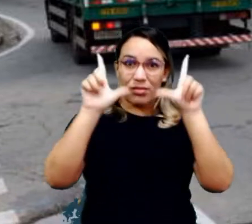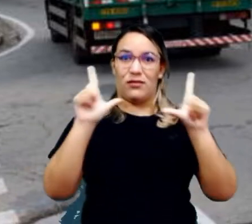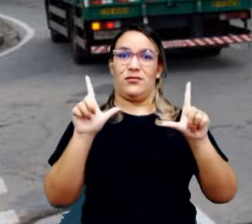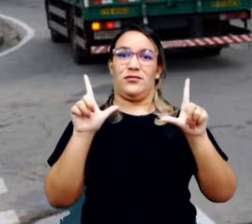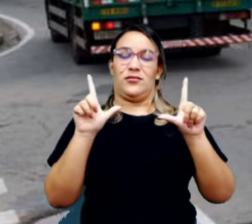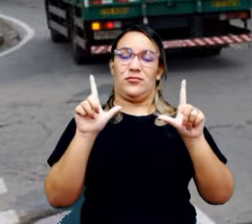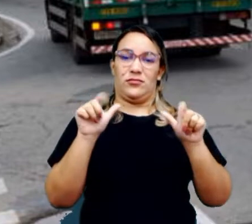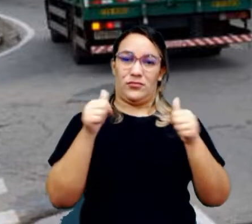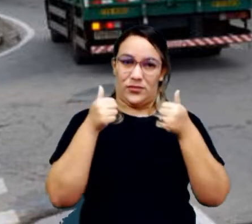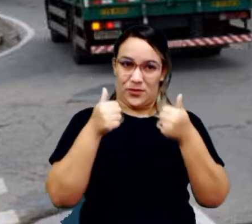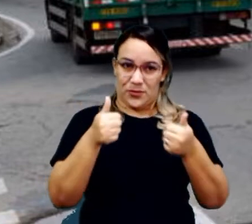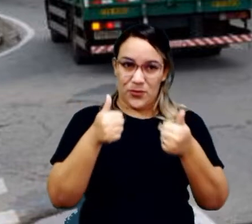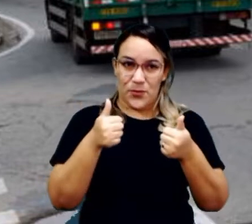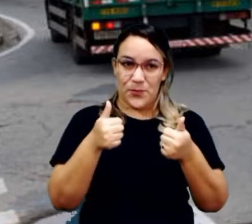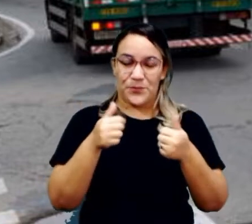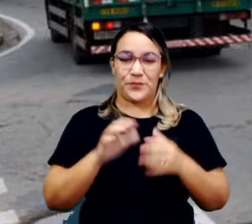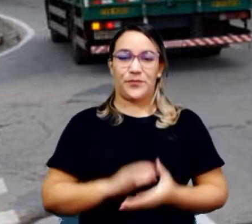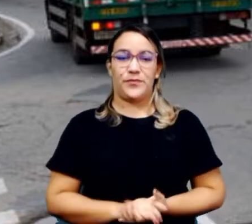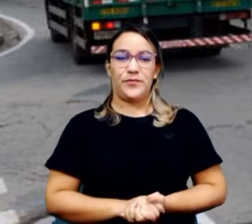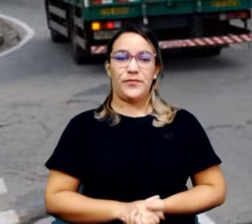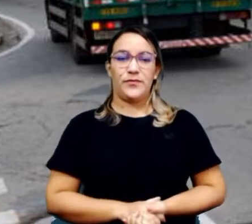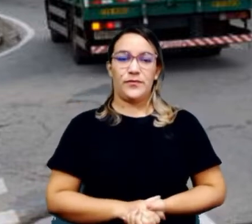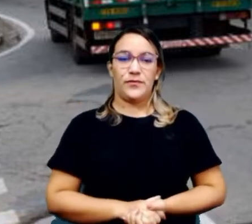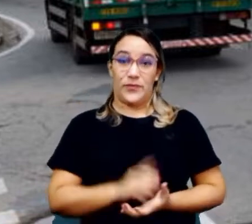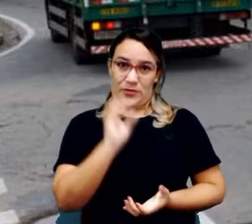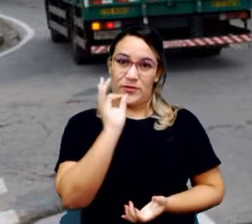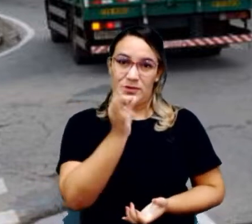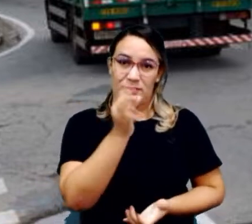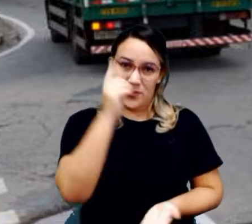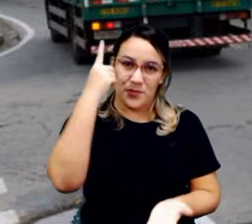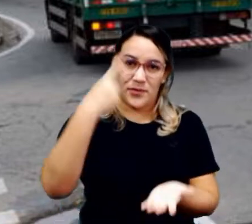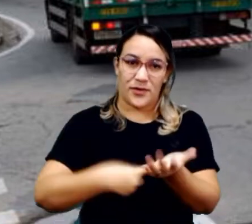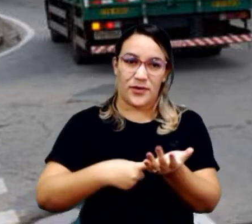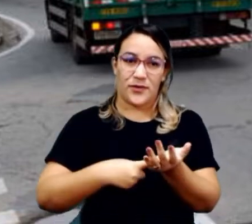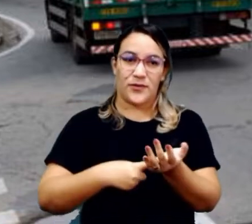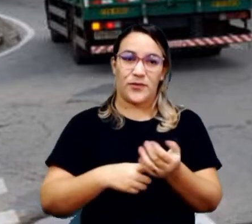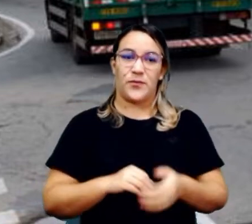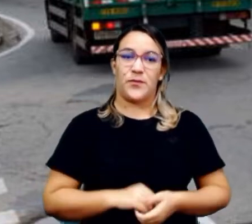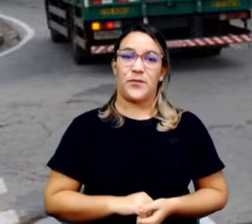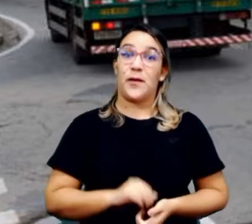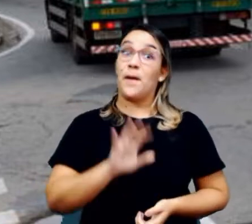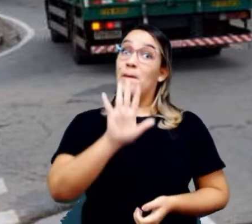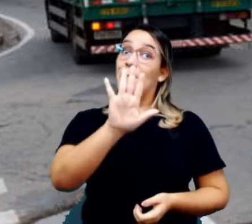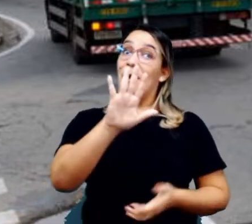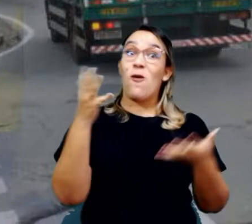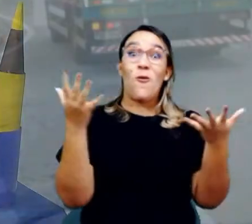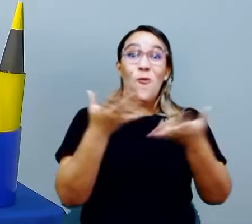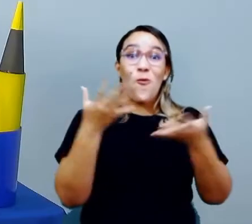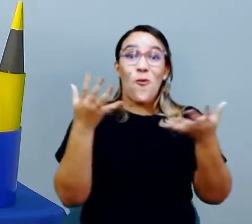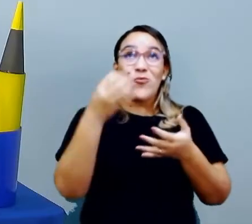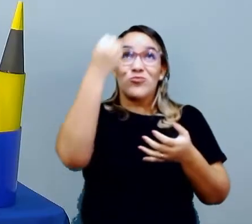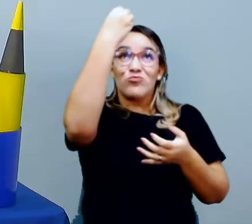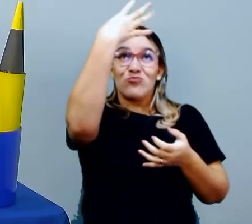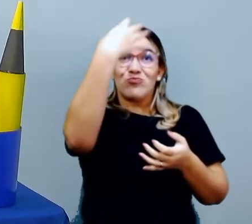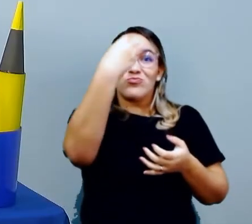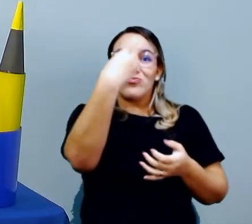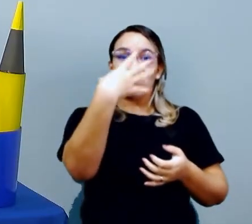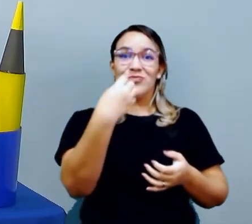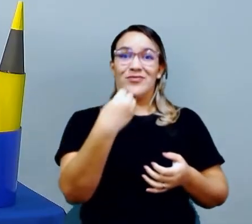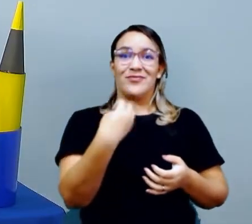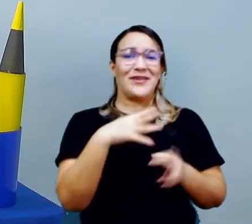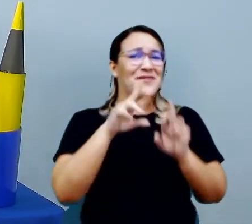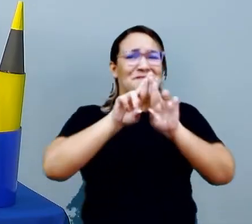hora de passarmos, de atravessarmos a rua. Combinado? Só que o nosso semáforo vai ser um